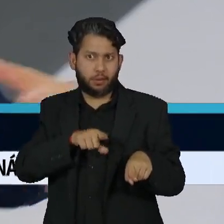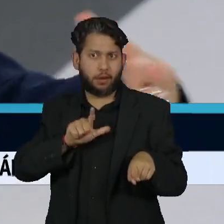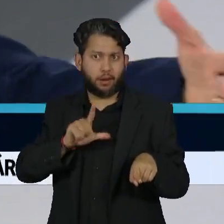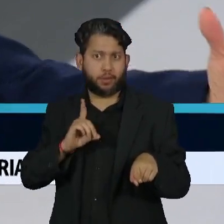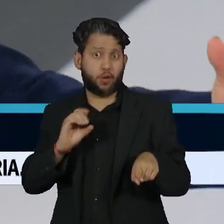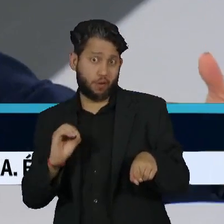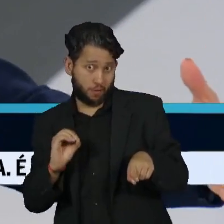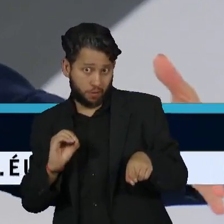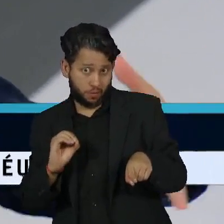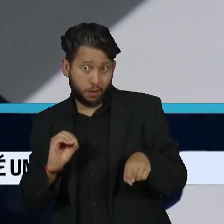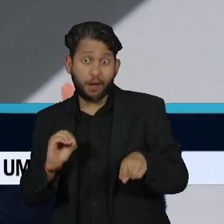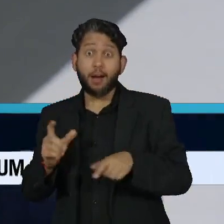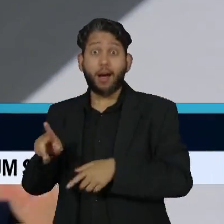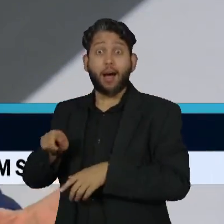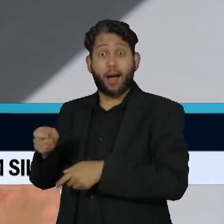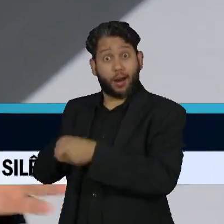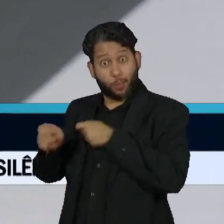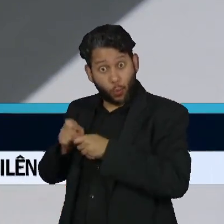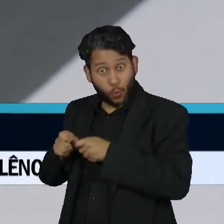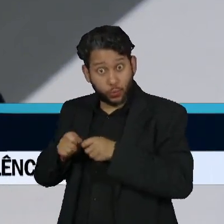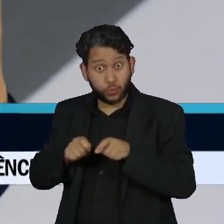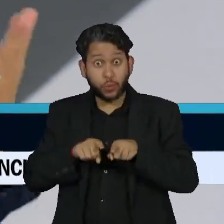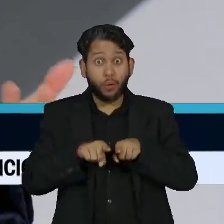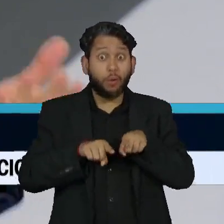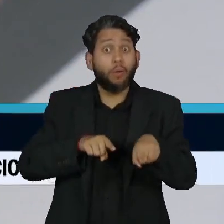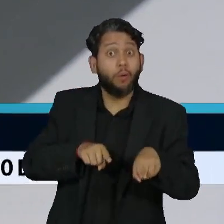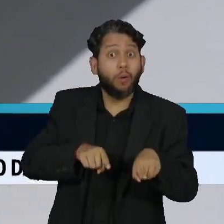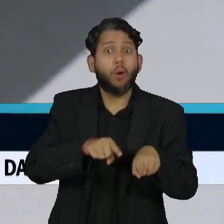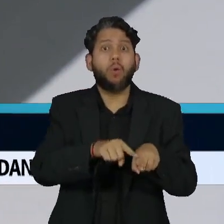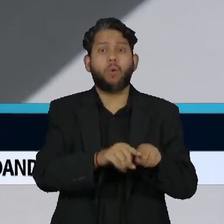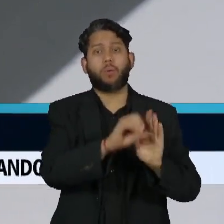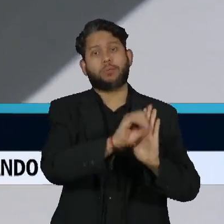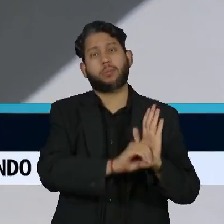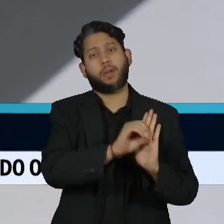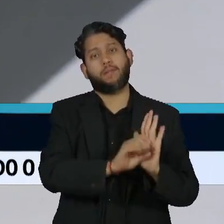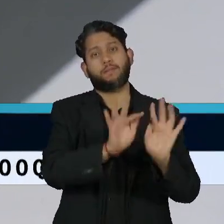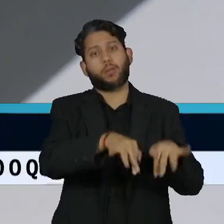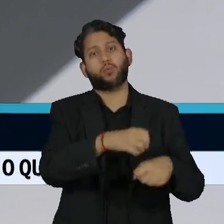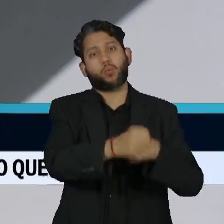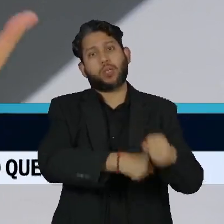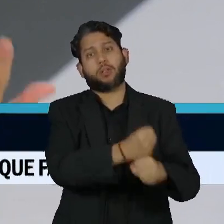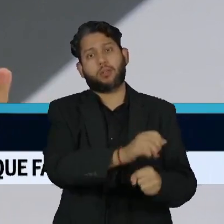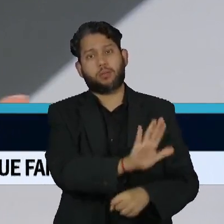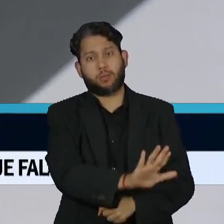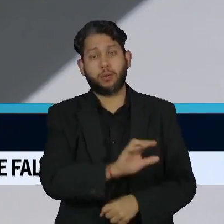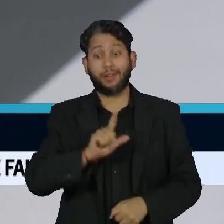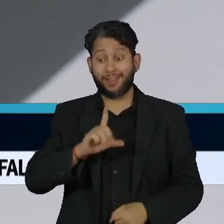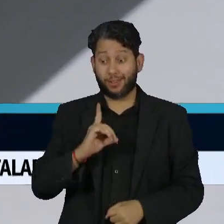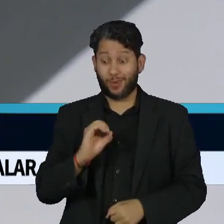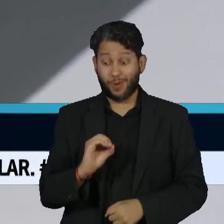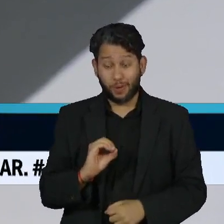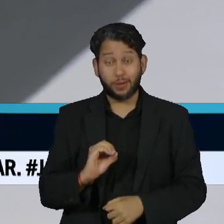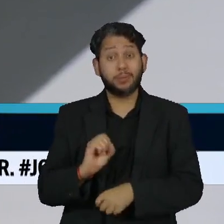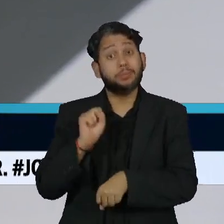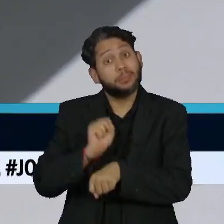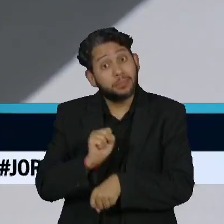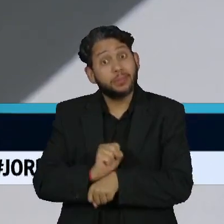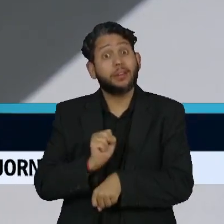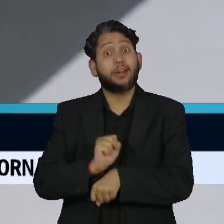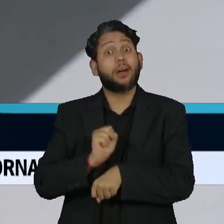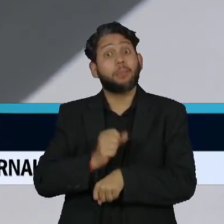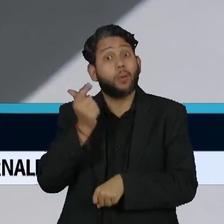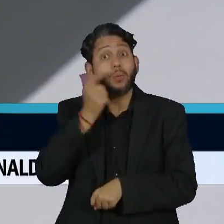arcabouço, e o orçamento mais para o final do ano. É que ele ainda depende da aprovação da LDO para ser também finalizado.